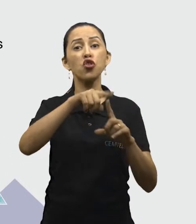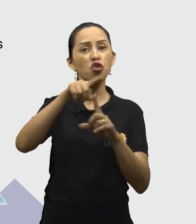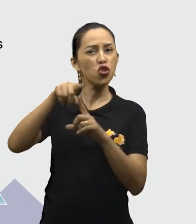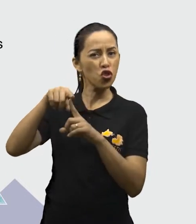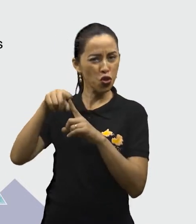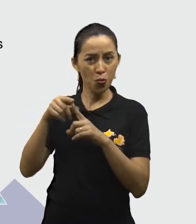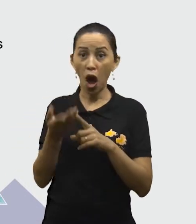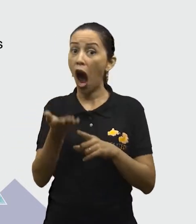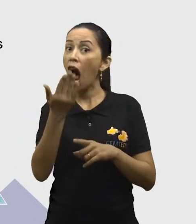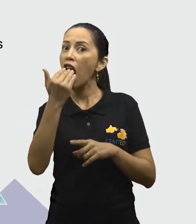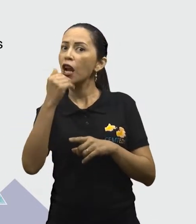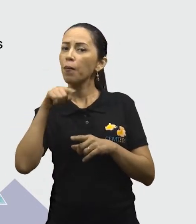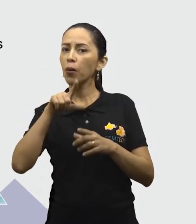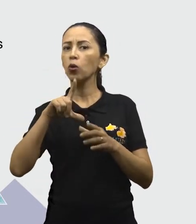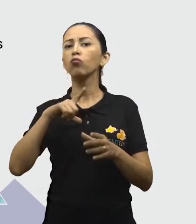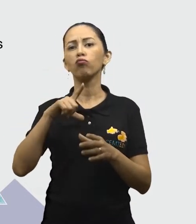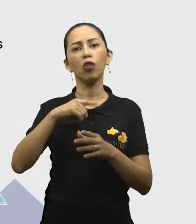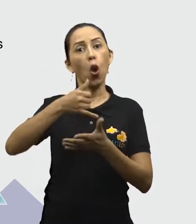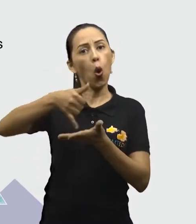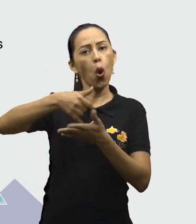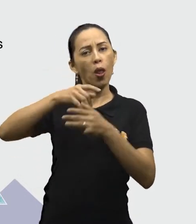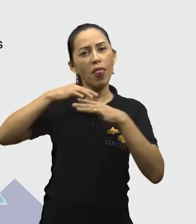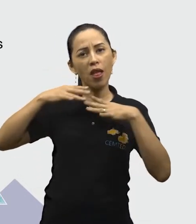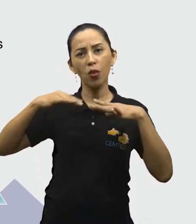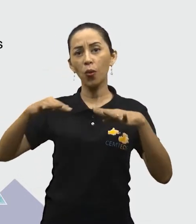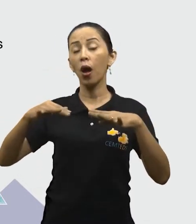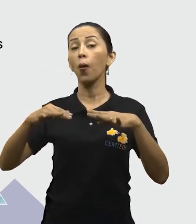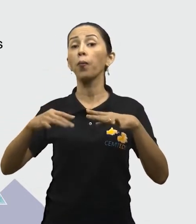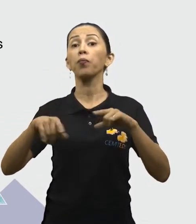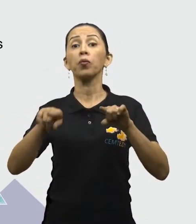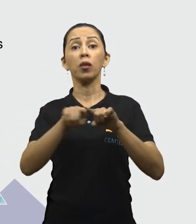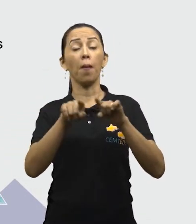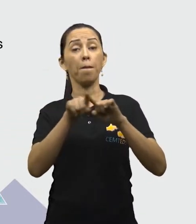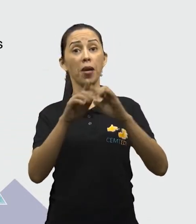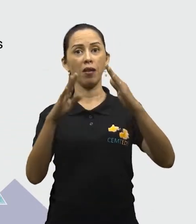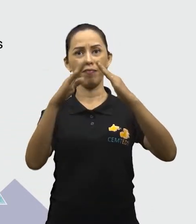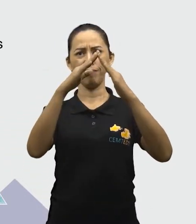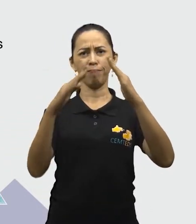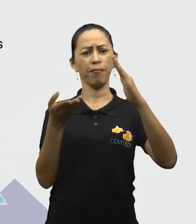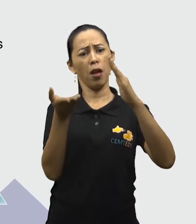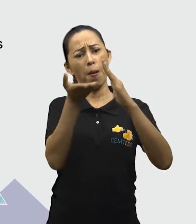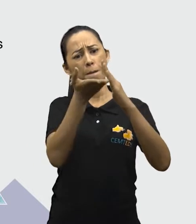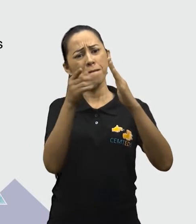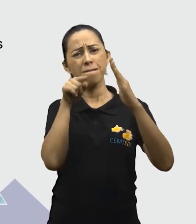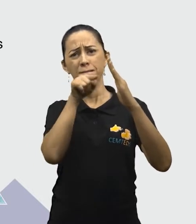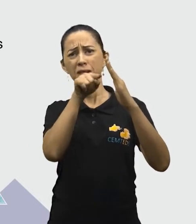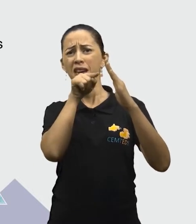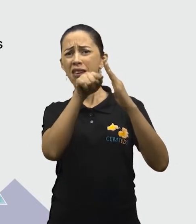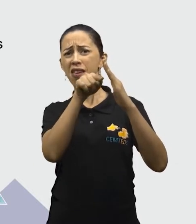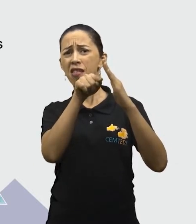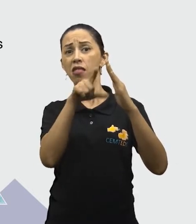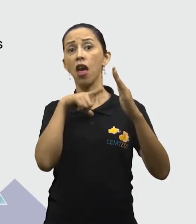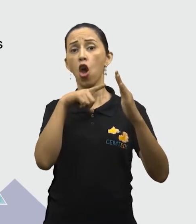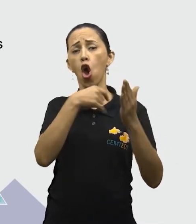E no topo da pirâmide, nós temos os óleos e gorduras e açúcares e doces. Como eles estão no topo,